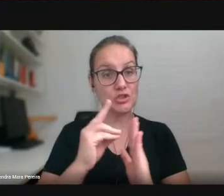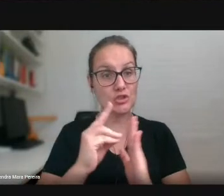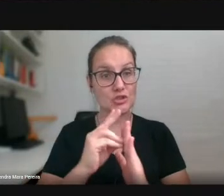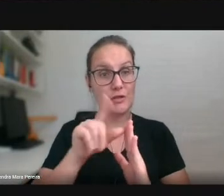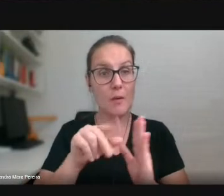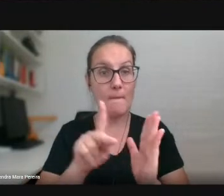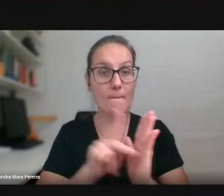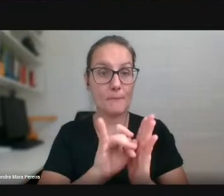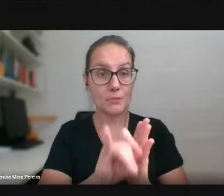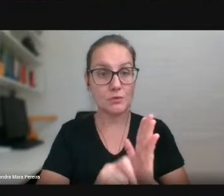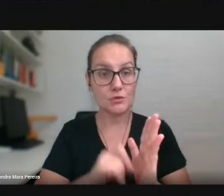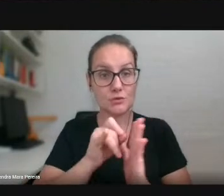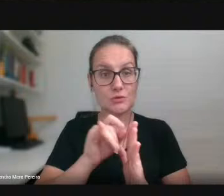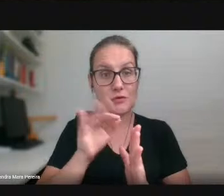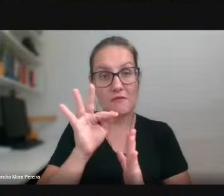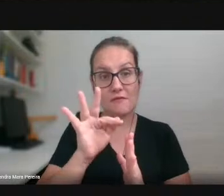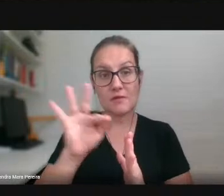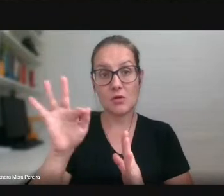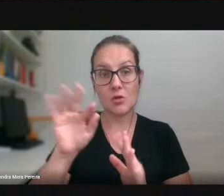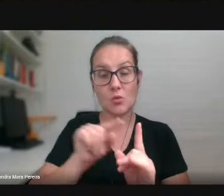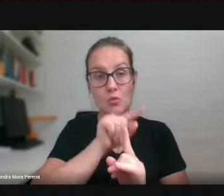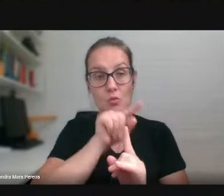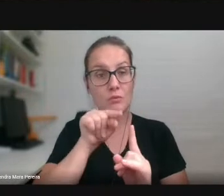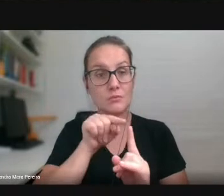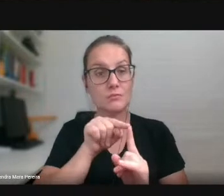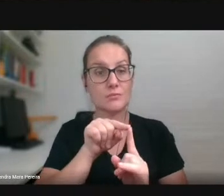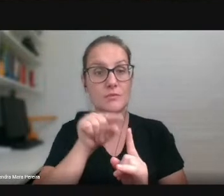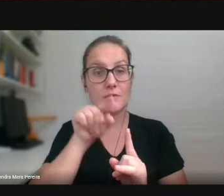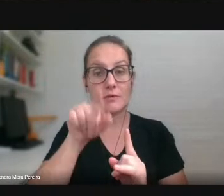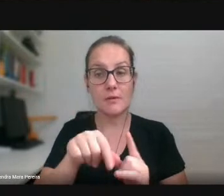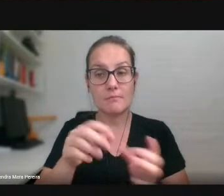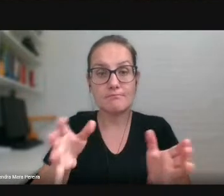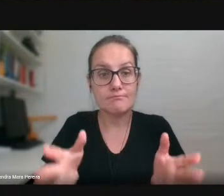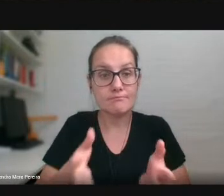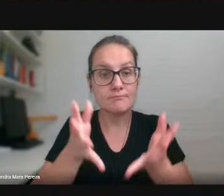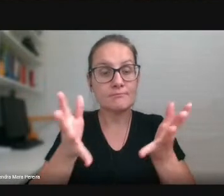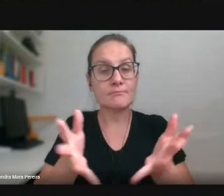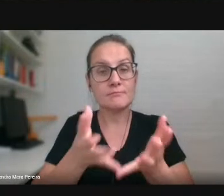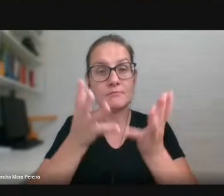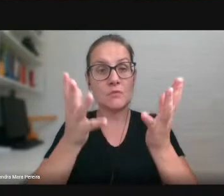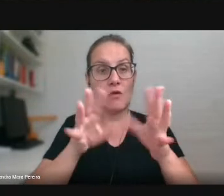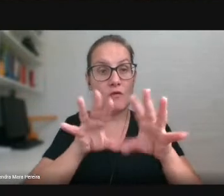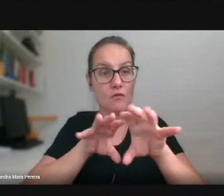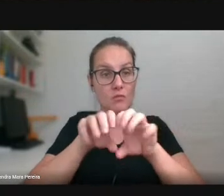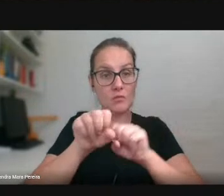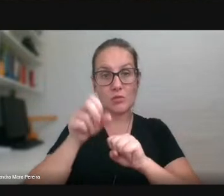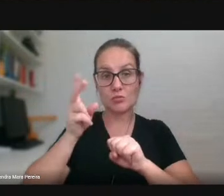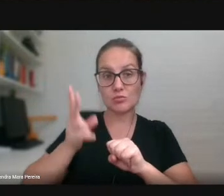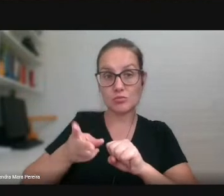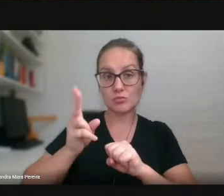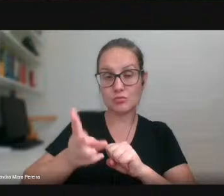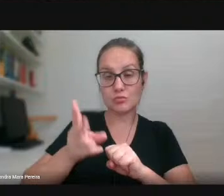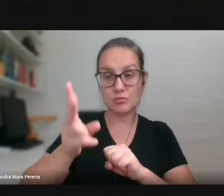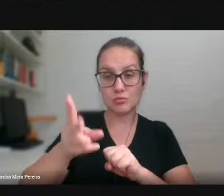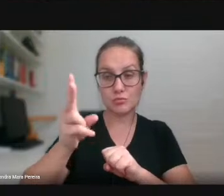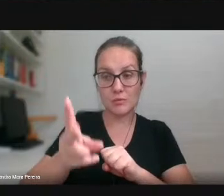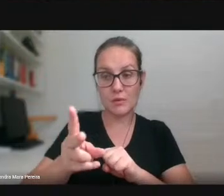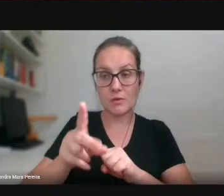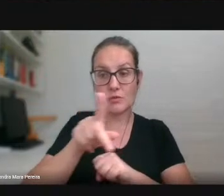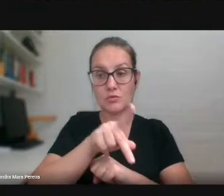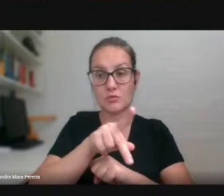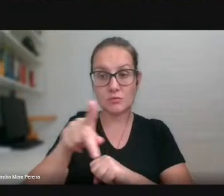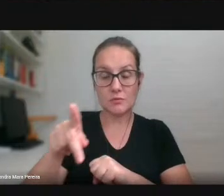federal cujos objetivos são promover a formação continuada de